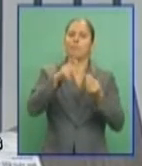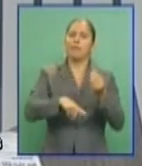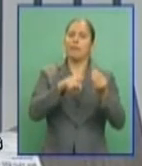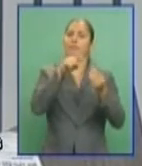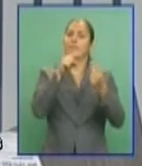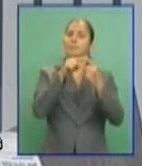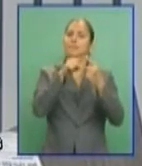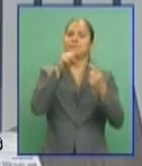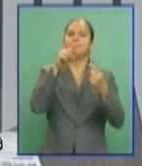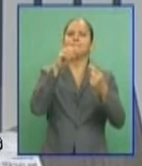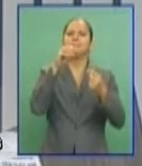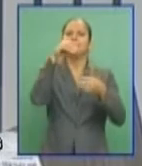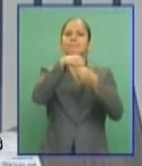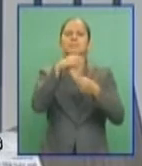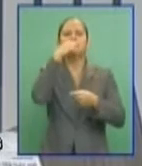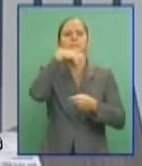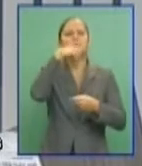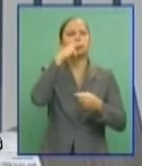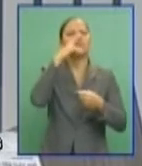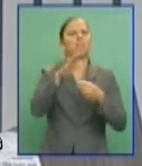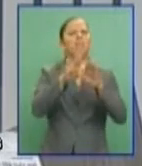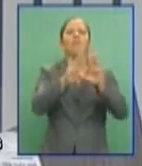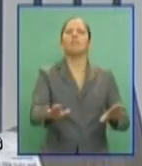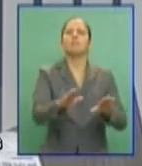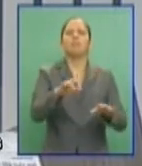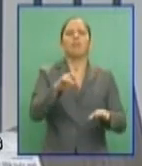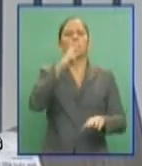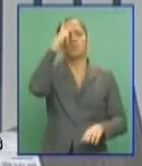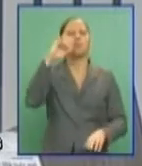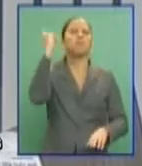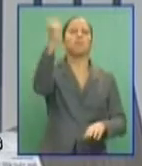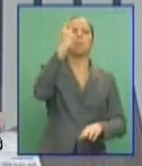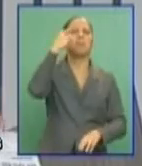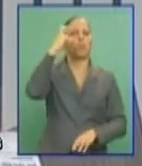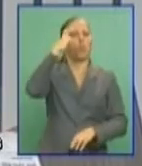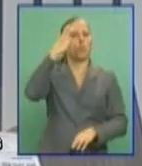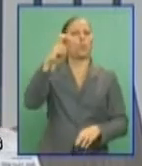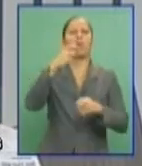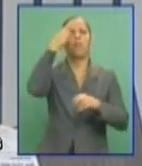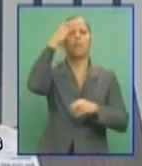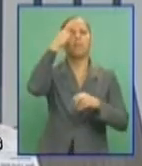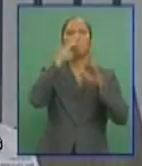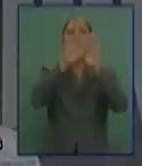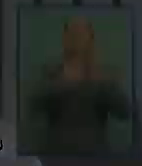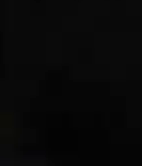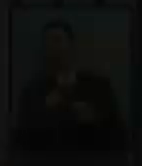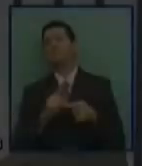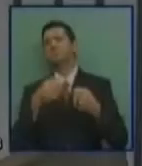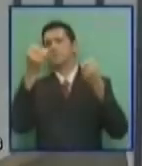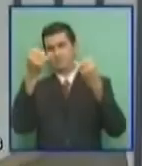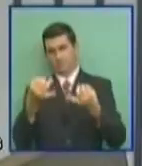enraizadas na cultura de que o homem tem poder sobre a mulher nessa cultura machista.